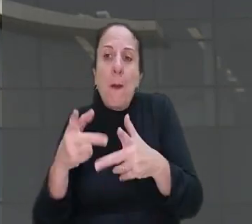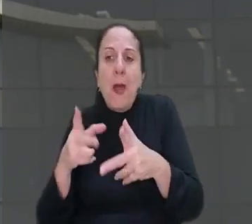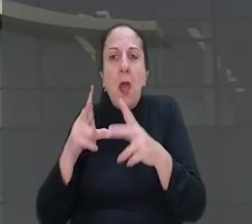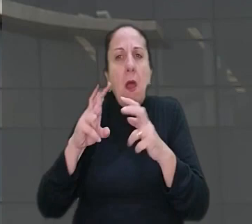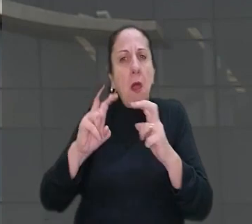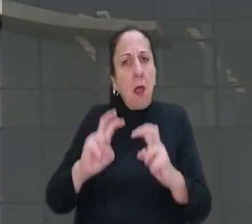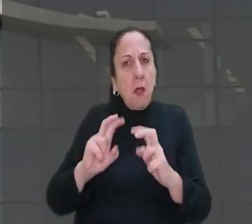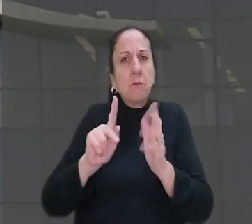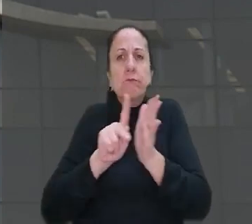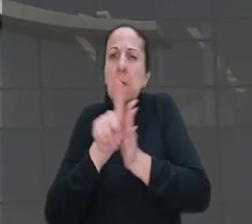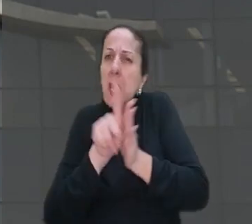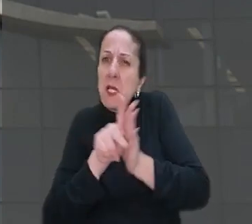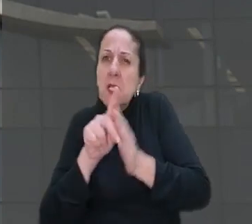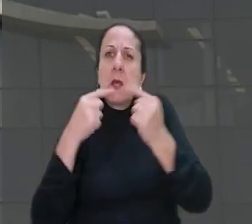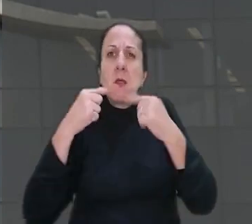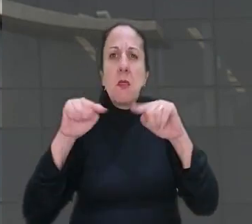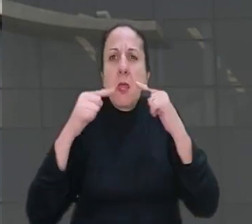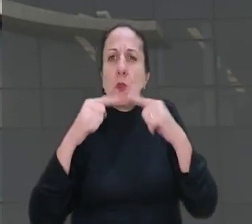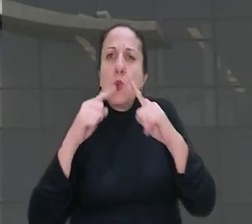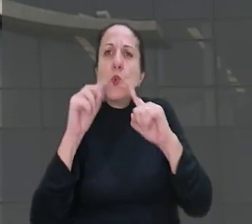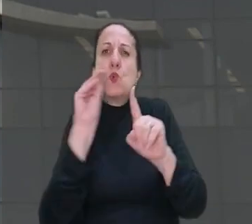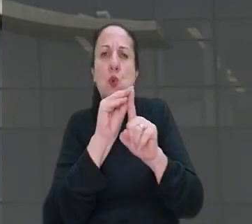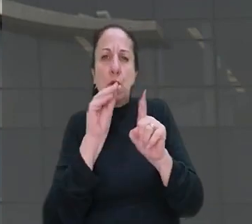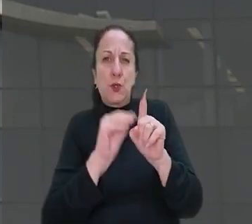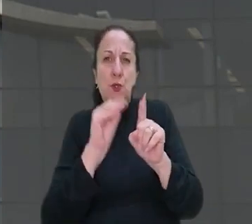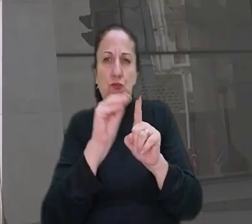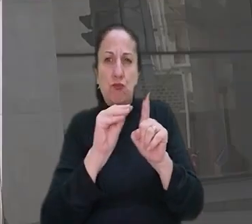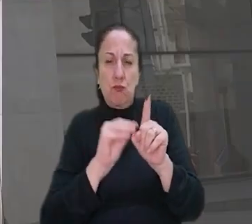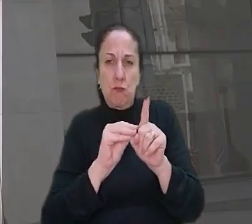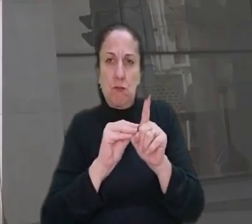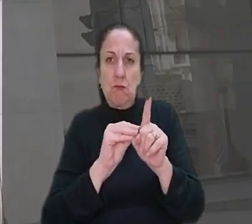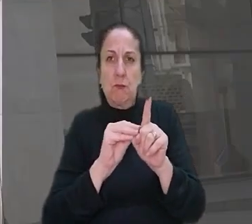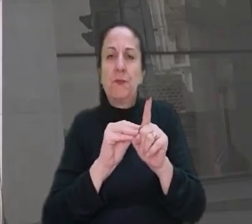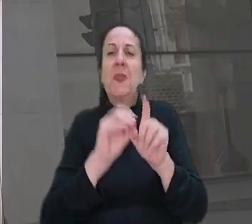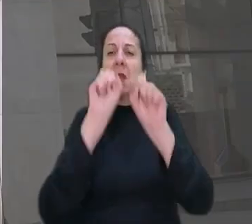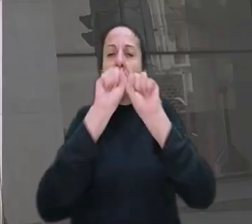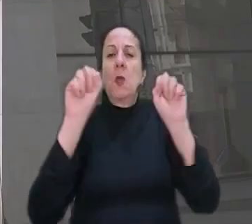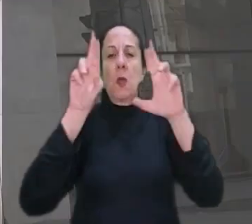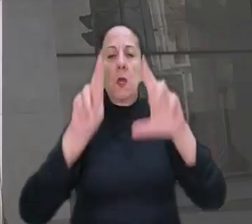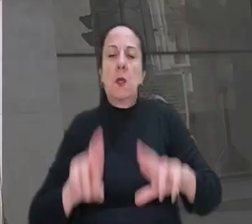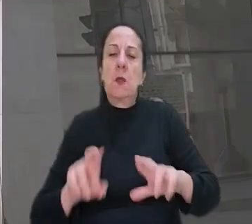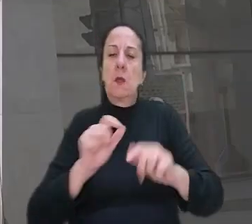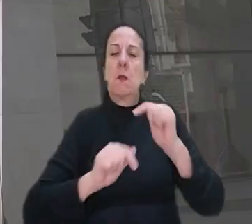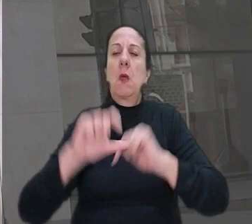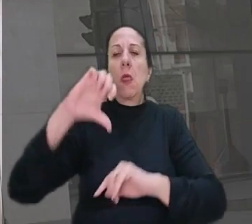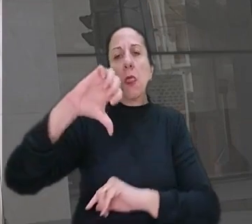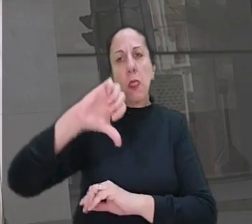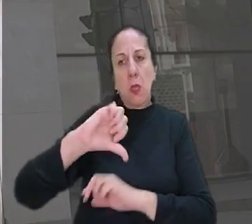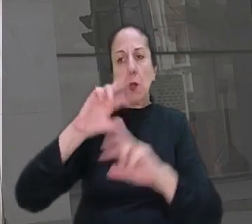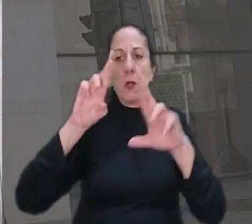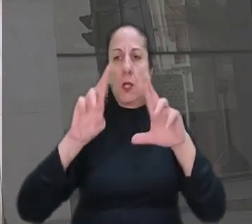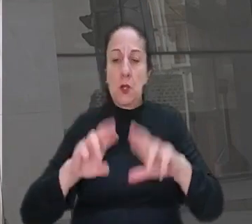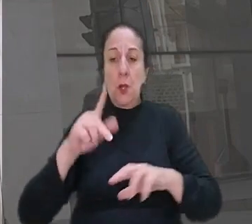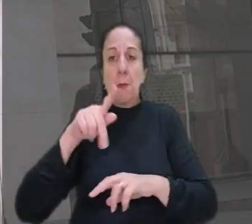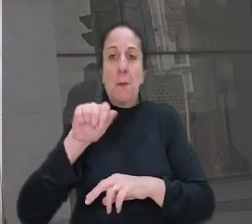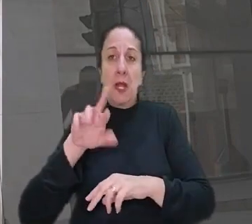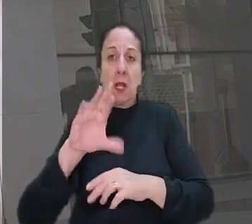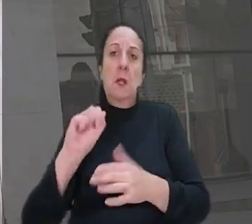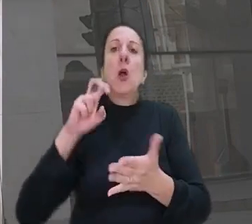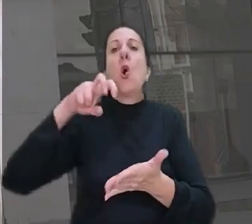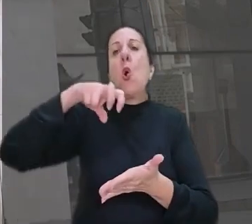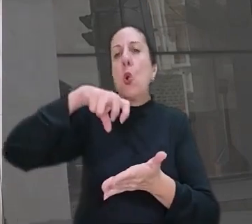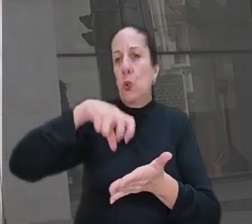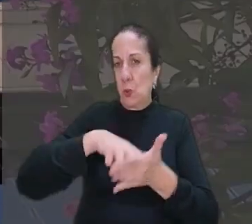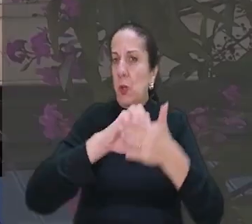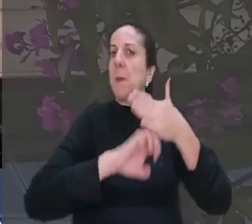para receber e investigar denúncias de assédio. O Tribunal Regional do Trabalho da 9ª Região, no Paraná, condenou a